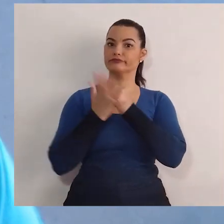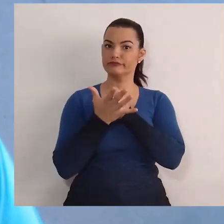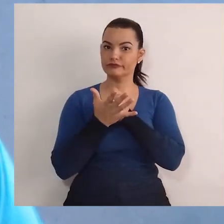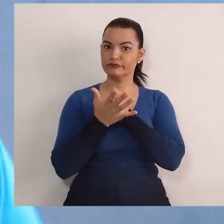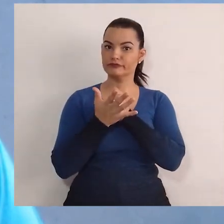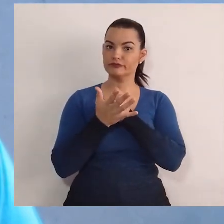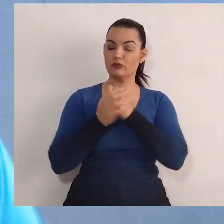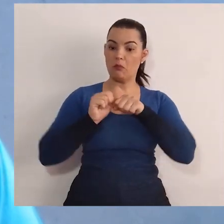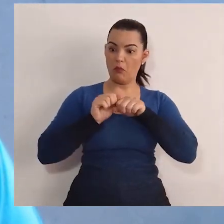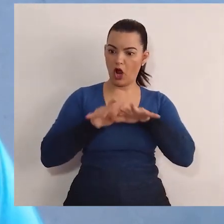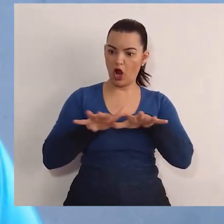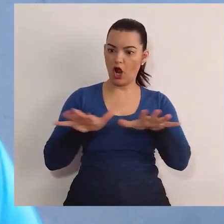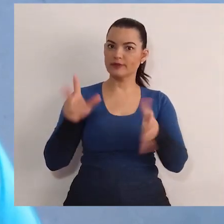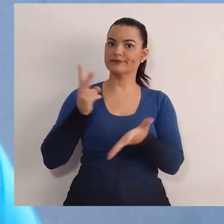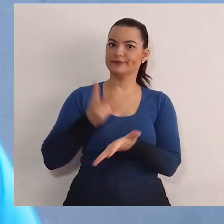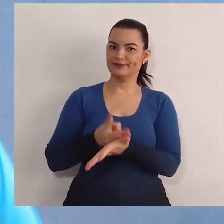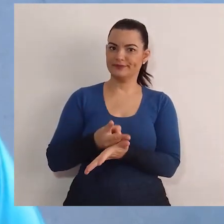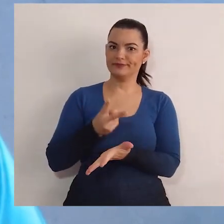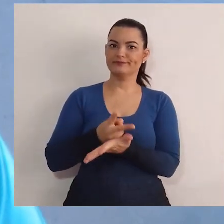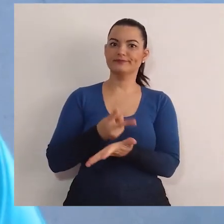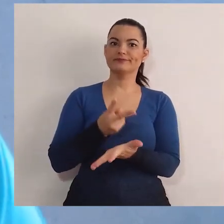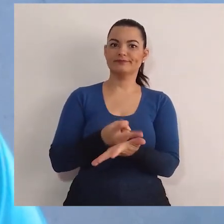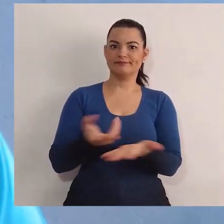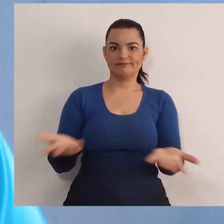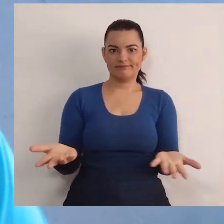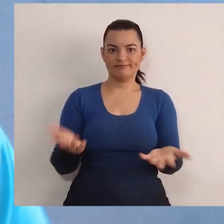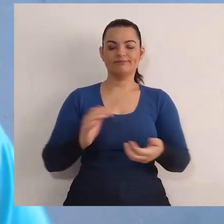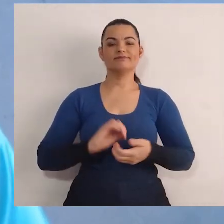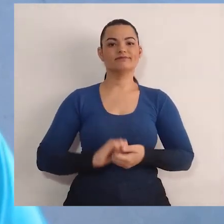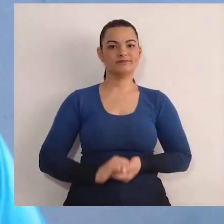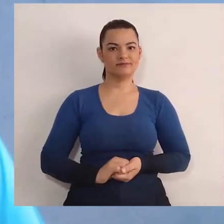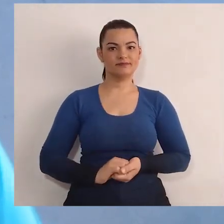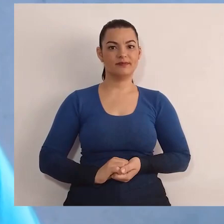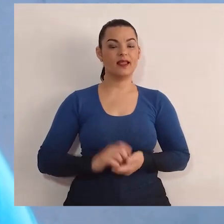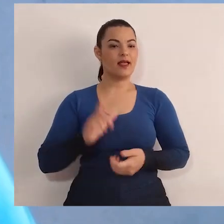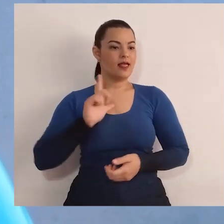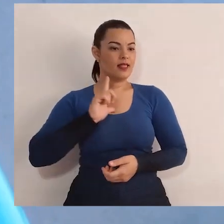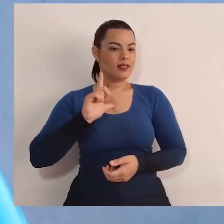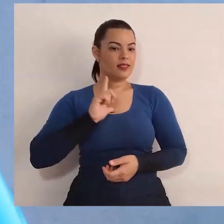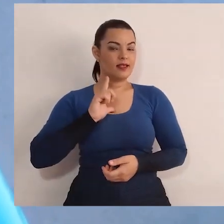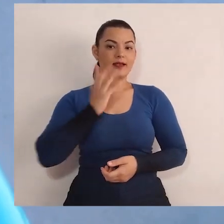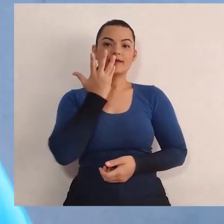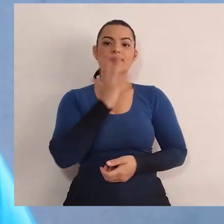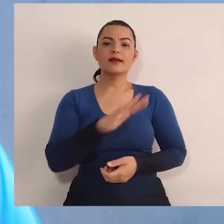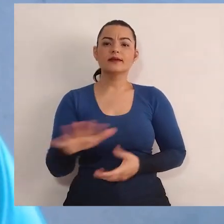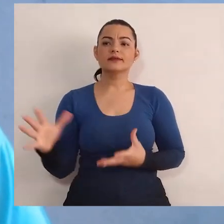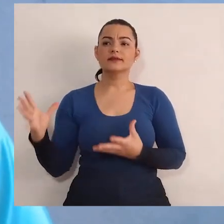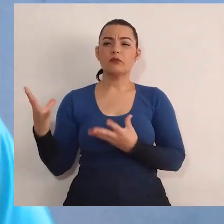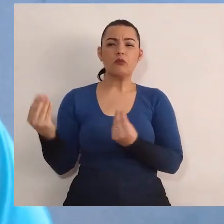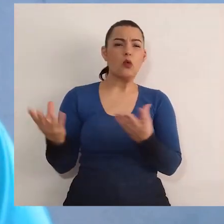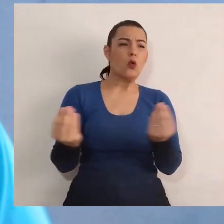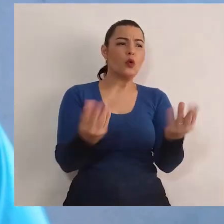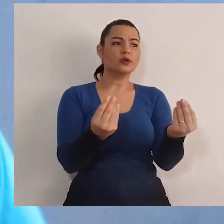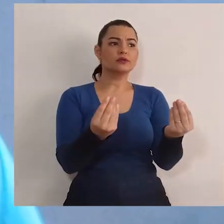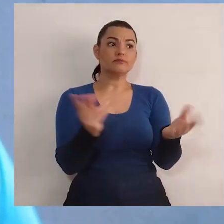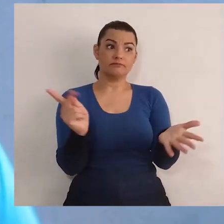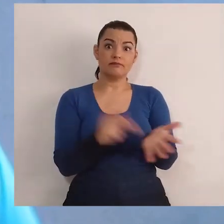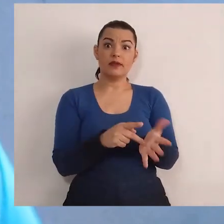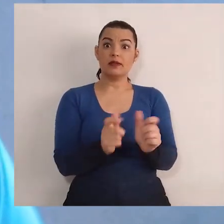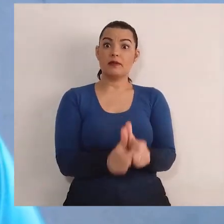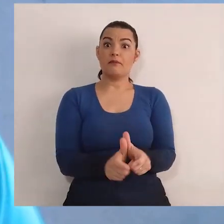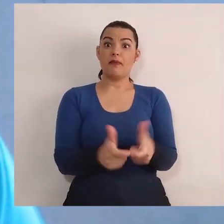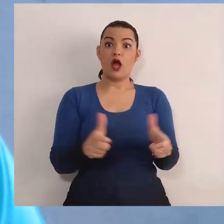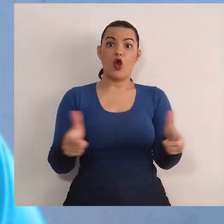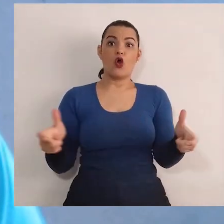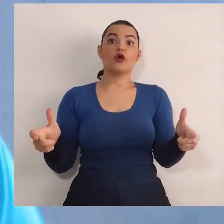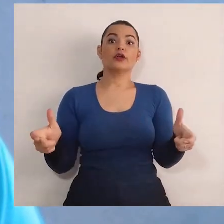para o Covid, não. Ainda estamos em um contexto de pandemia, temos muitas crianças